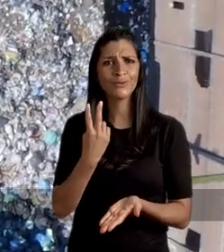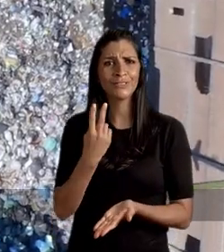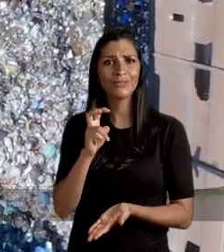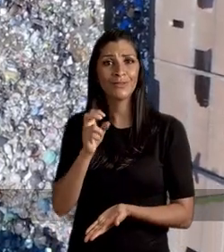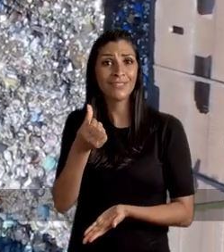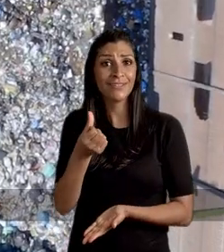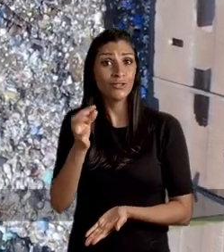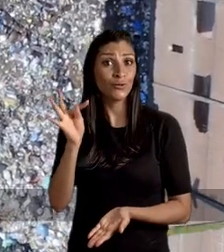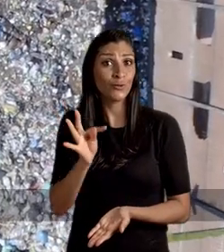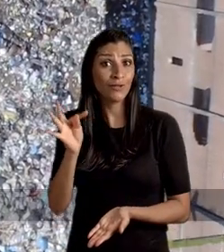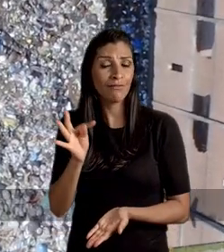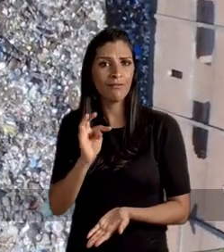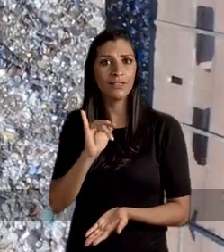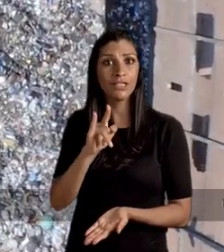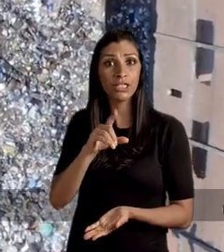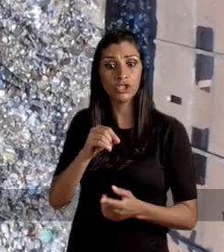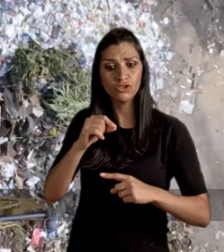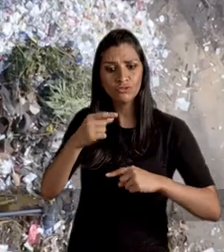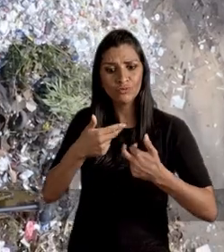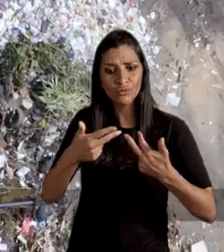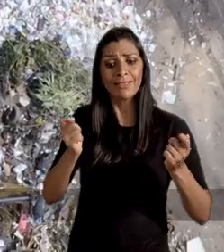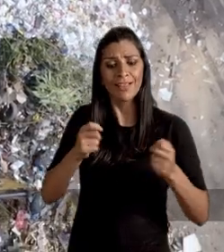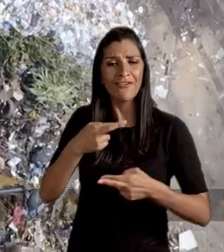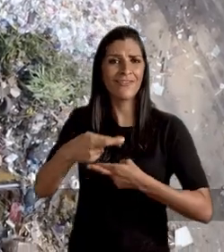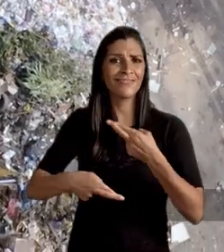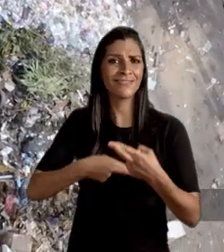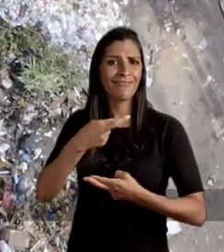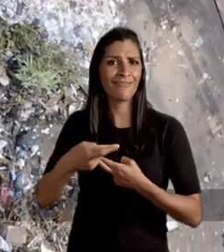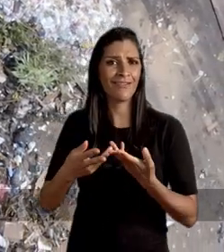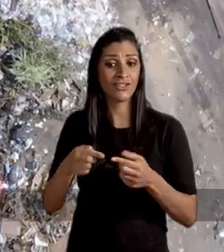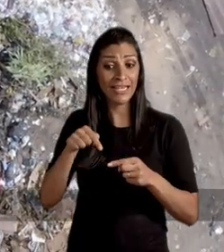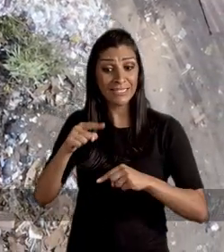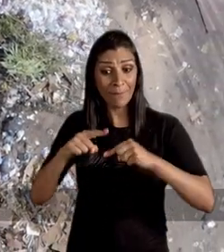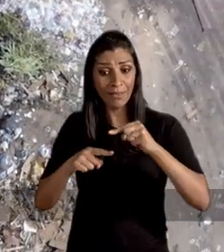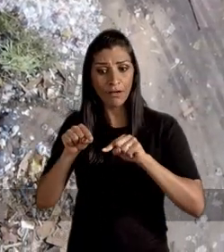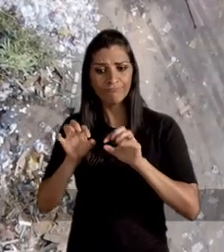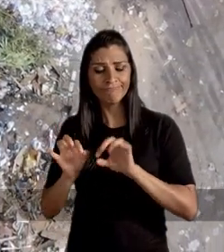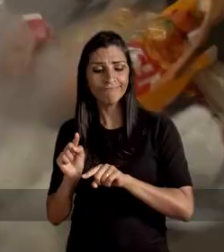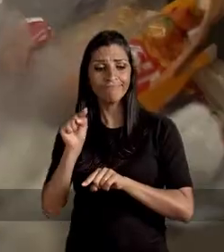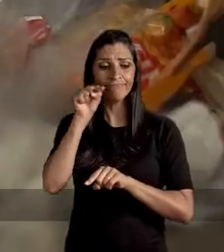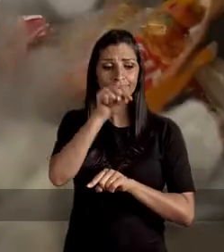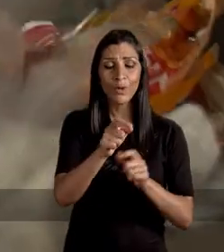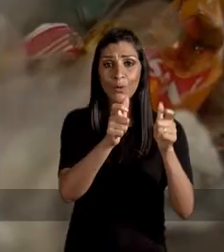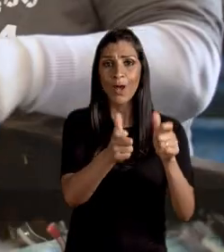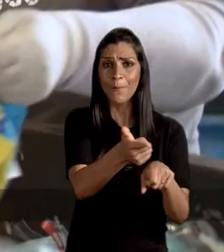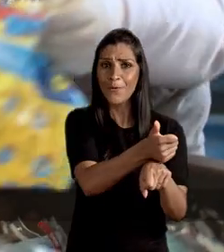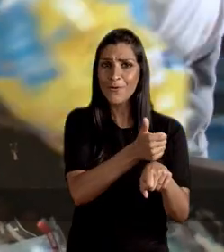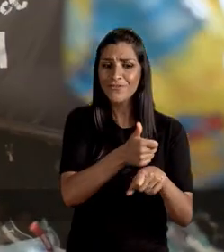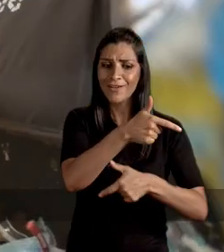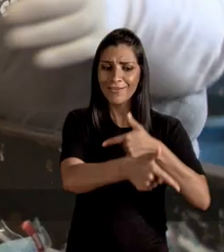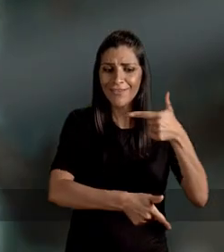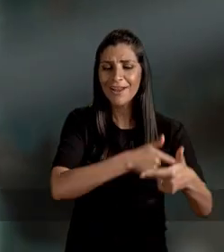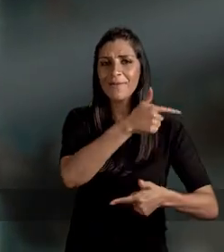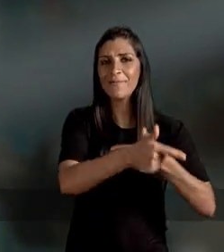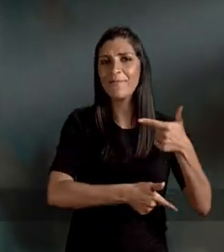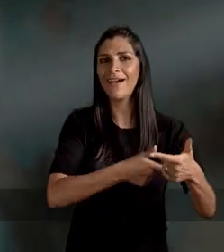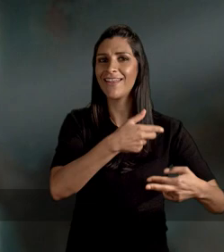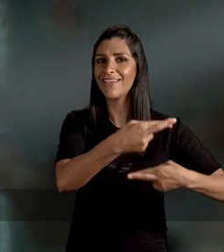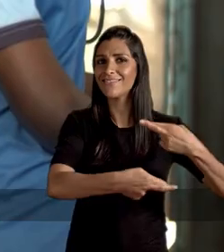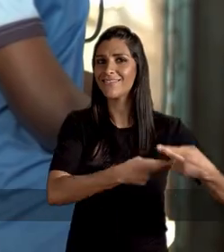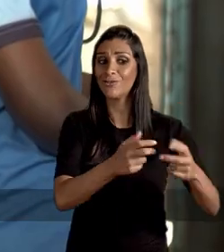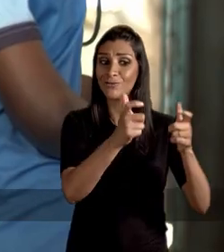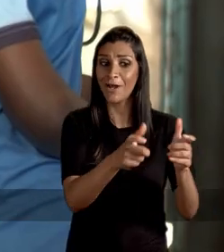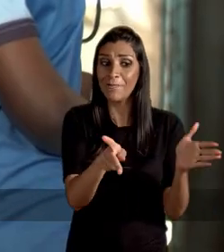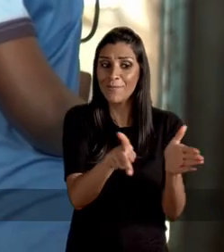256 toneladas de resíduos recicláveis. Esse material deveria chegar nas mãos de catadores e pessoas que